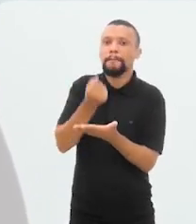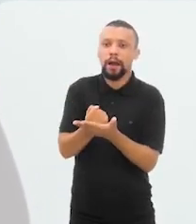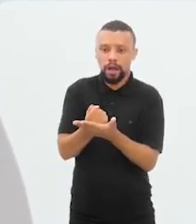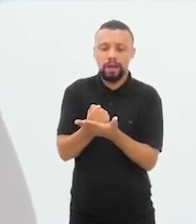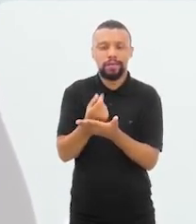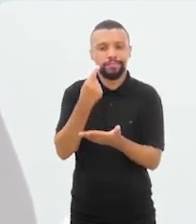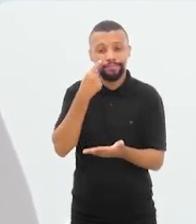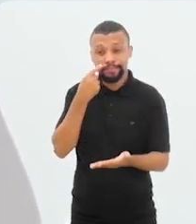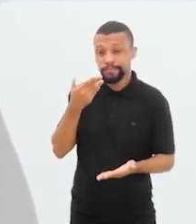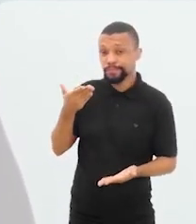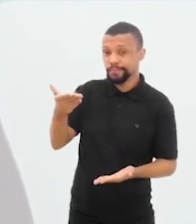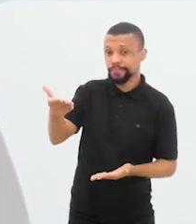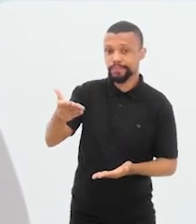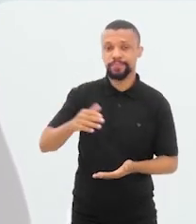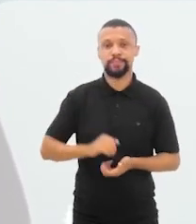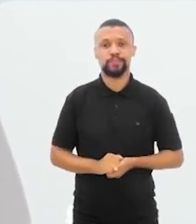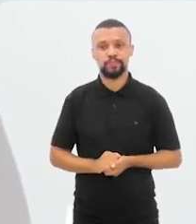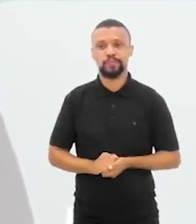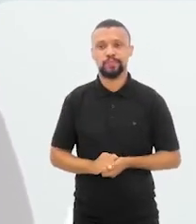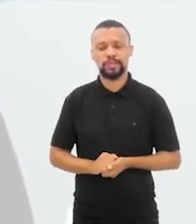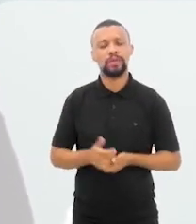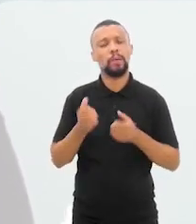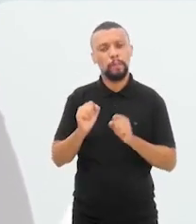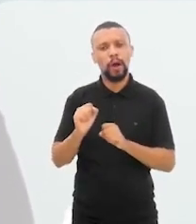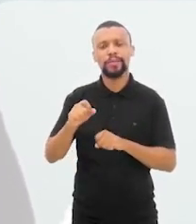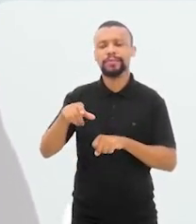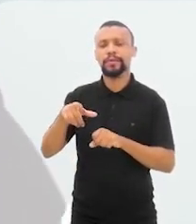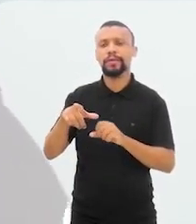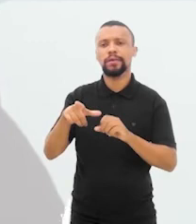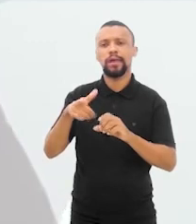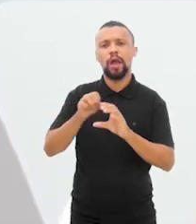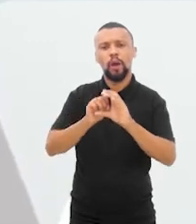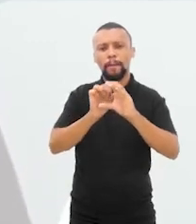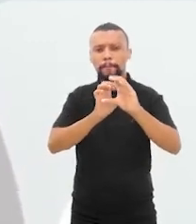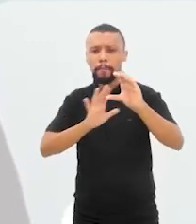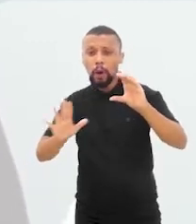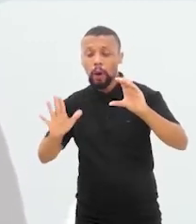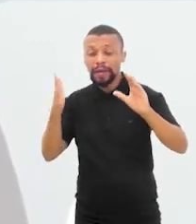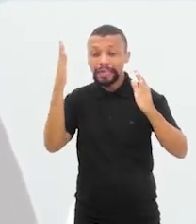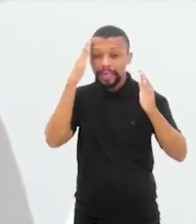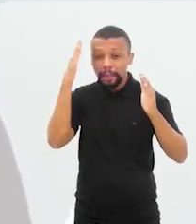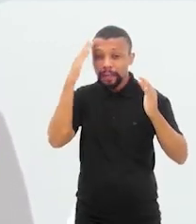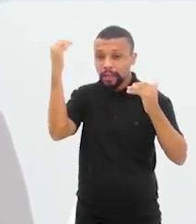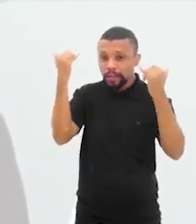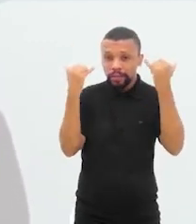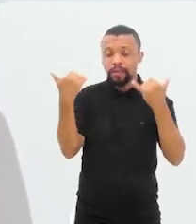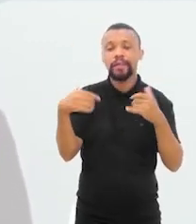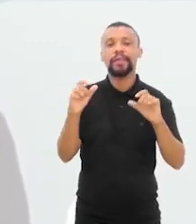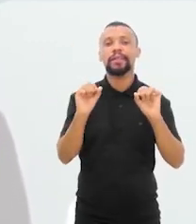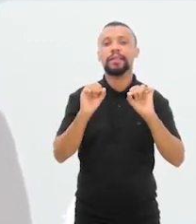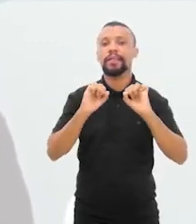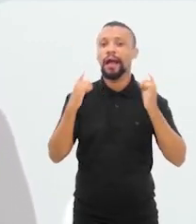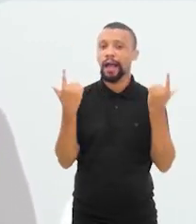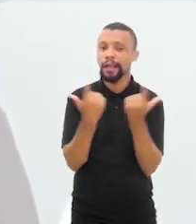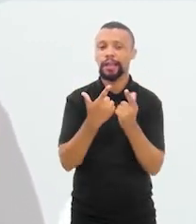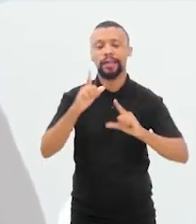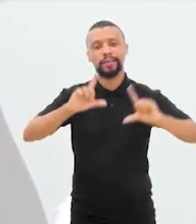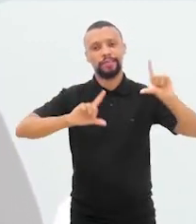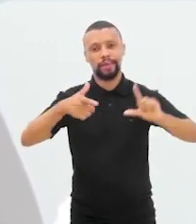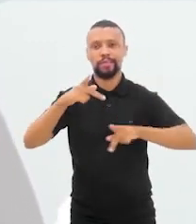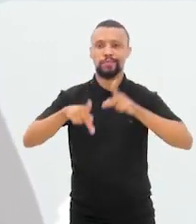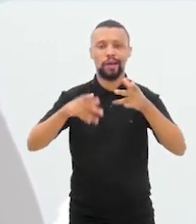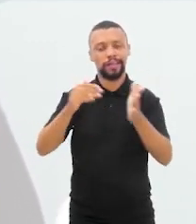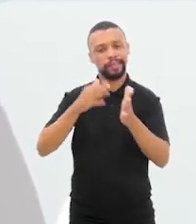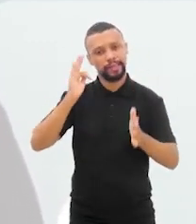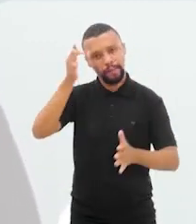formato de áudio. É só buscar pelo podcast Quero Discutir o Meu Estado e distribuir para quem você acha que precisa saber dessa informação. TV